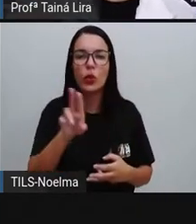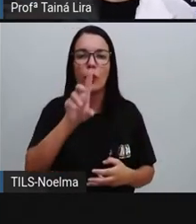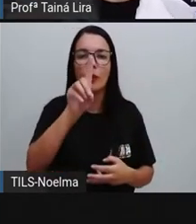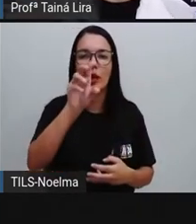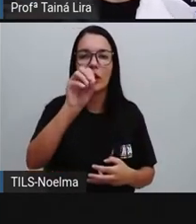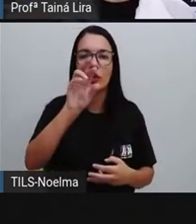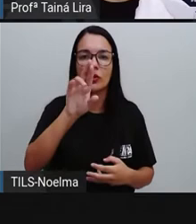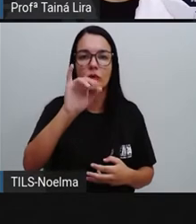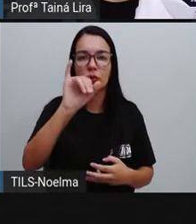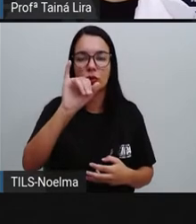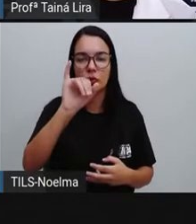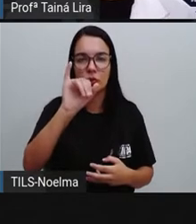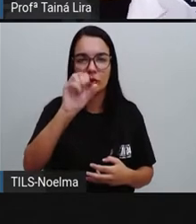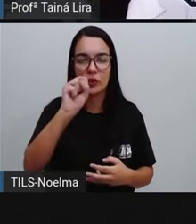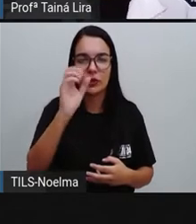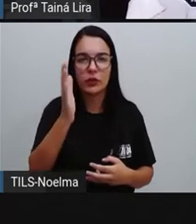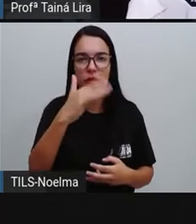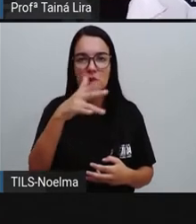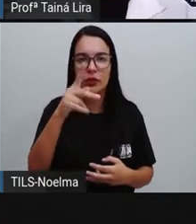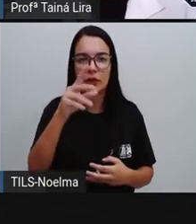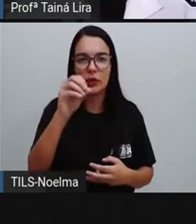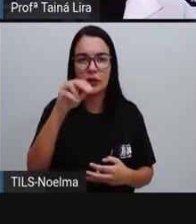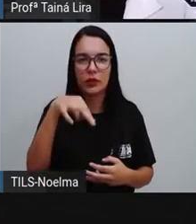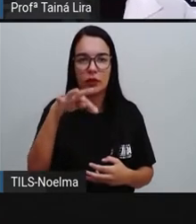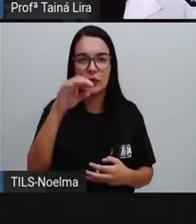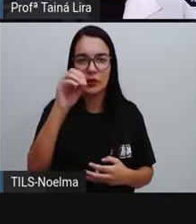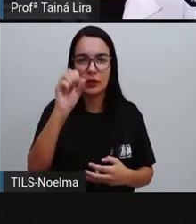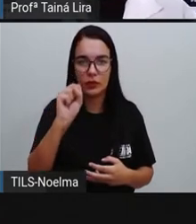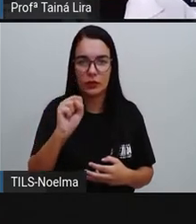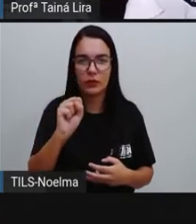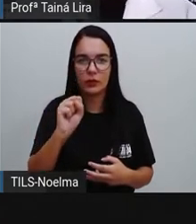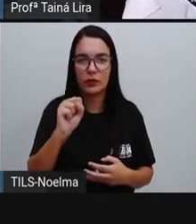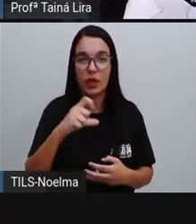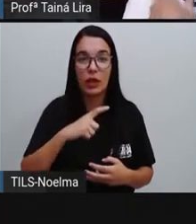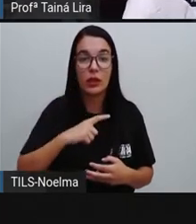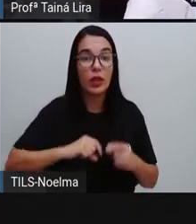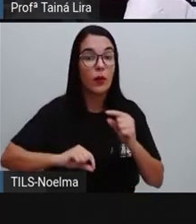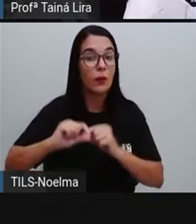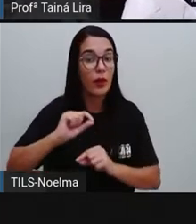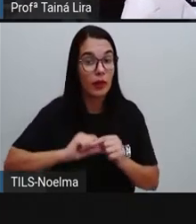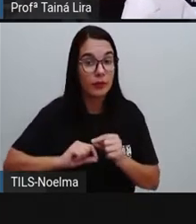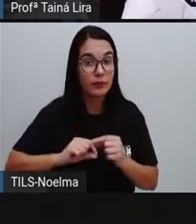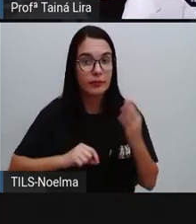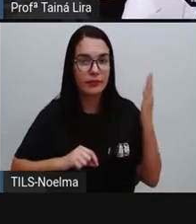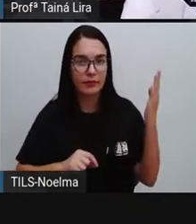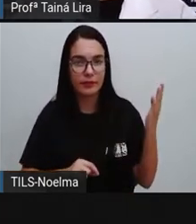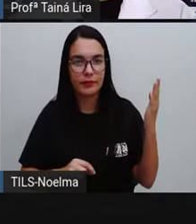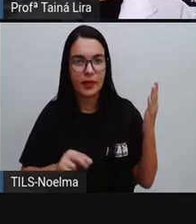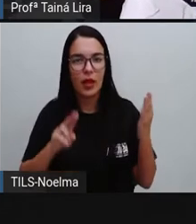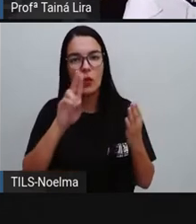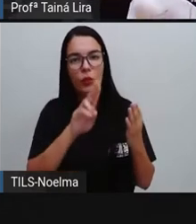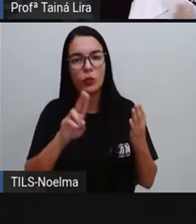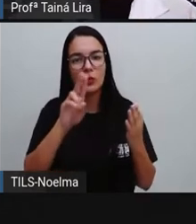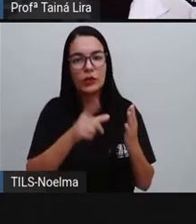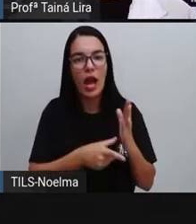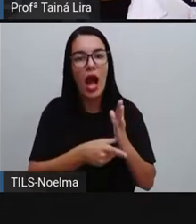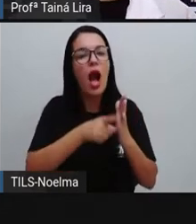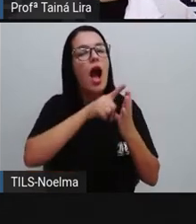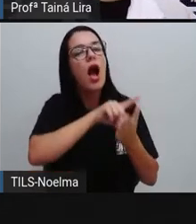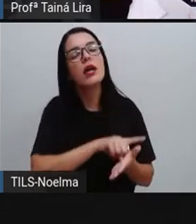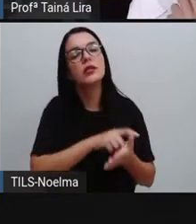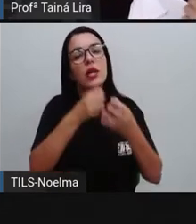precisamos falar sobre um assunto importante. A pandemia. Então, eu estou explicando que assunto é esse. E a